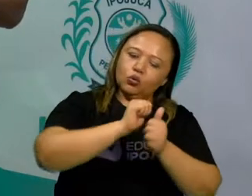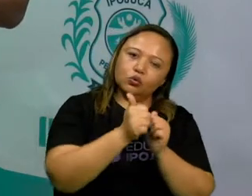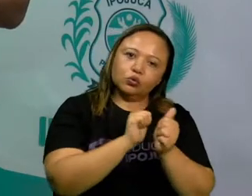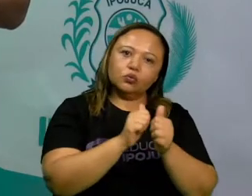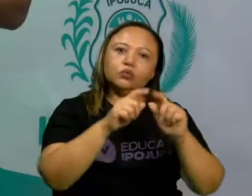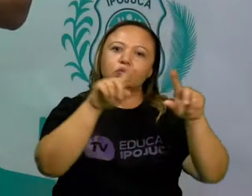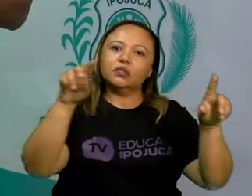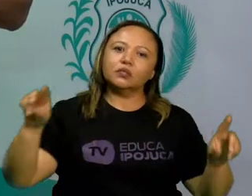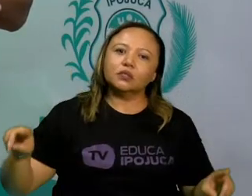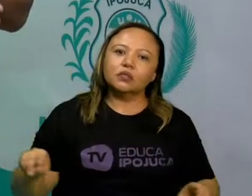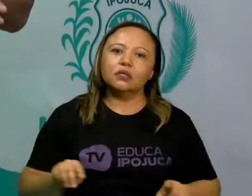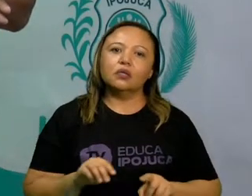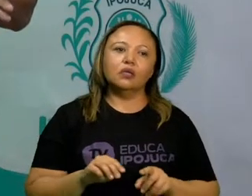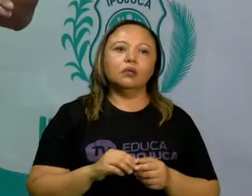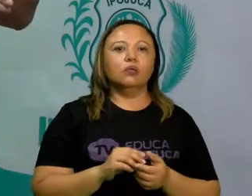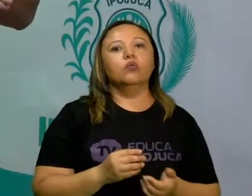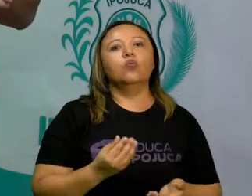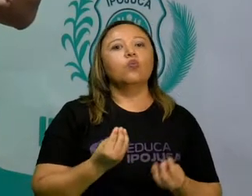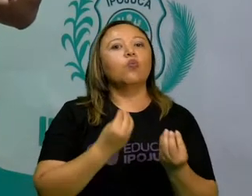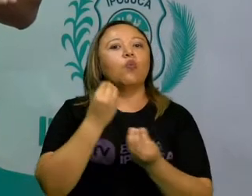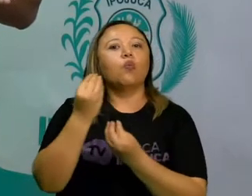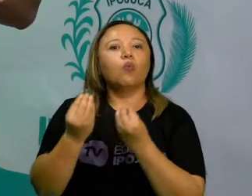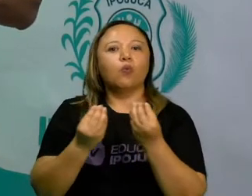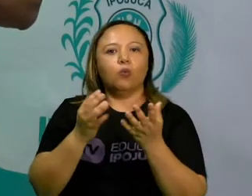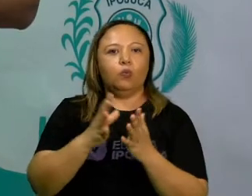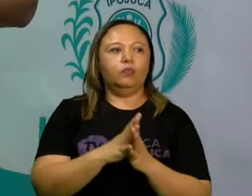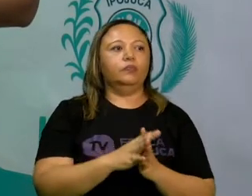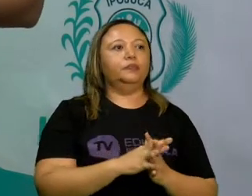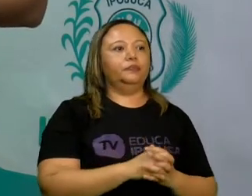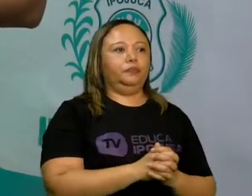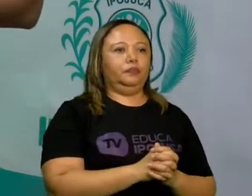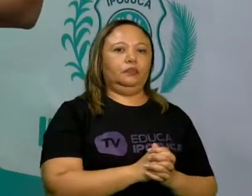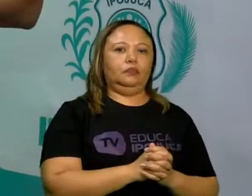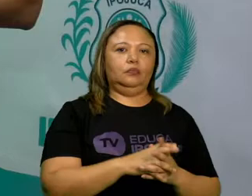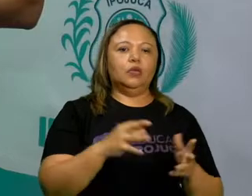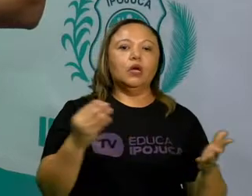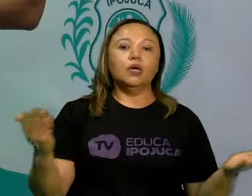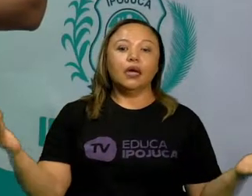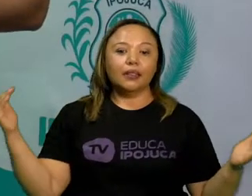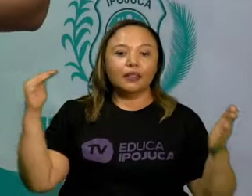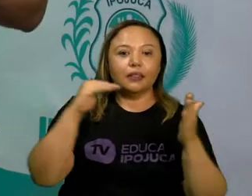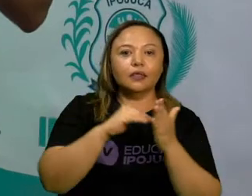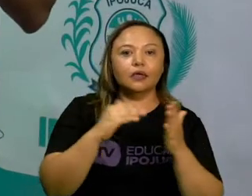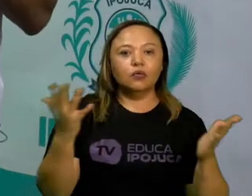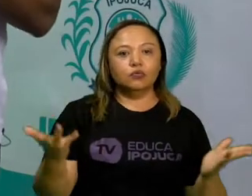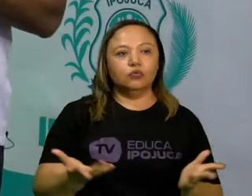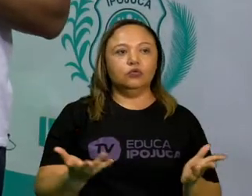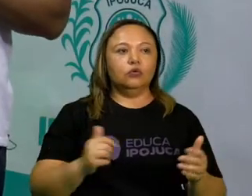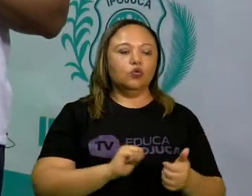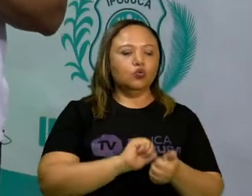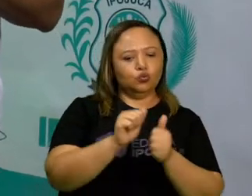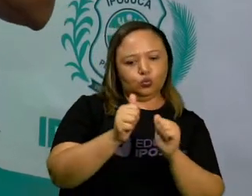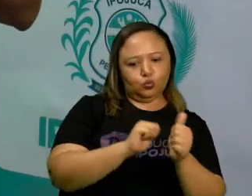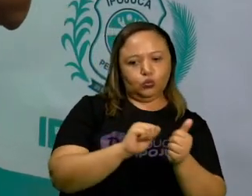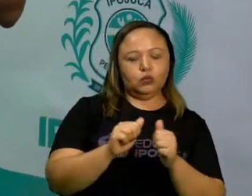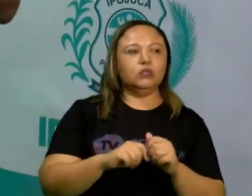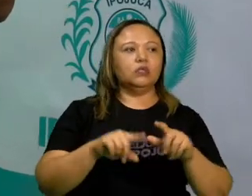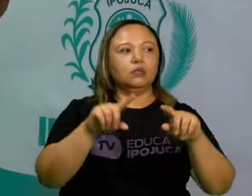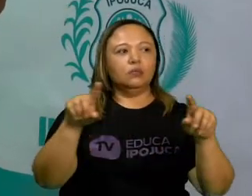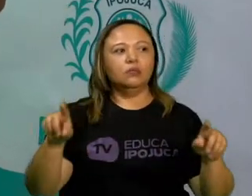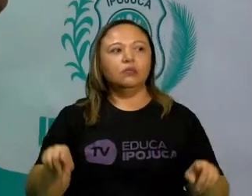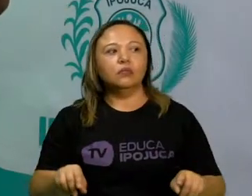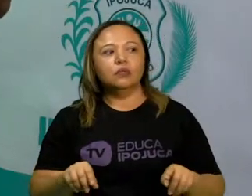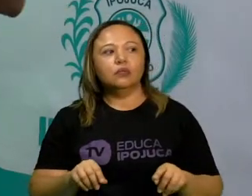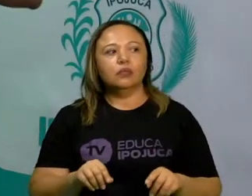e toda essa evolução histórica que ocorreu até aos dias atuais. O jogo de salão, também